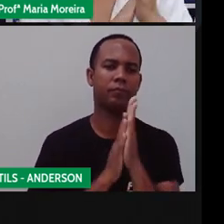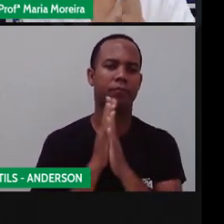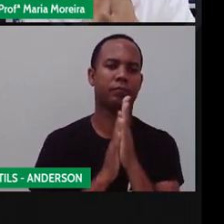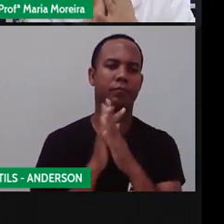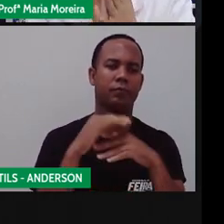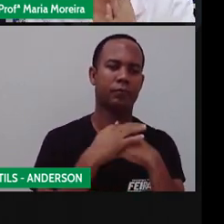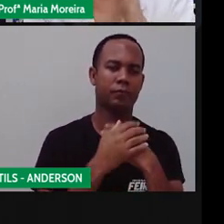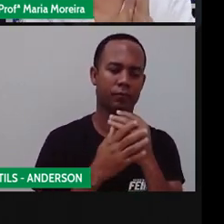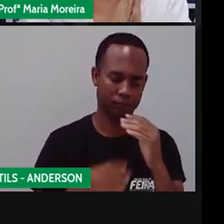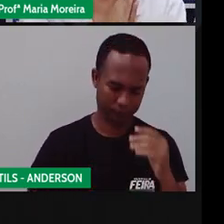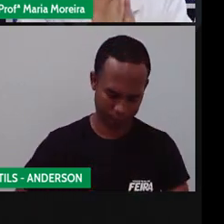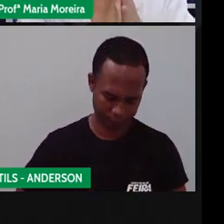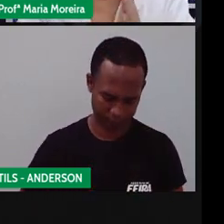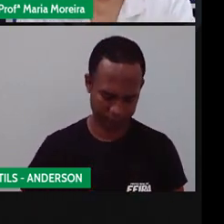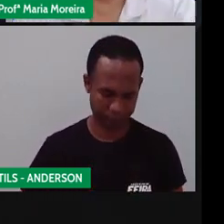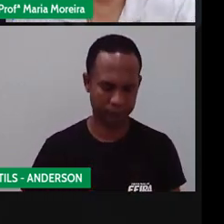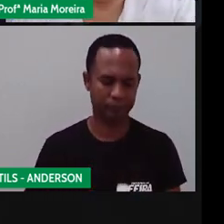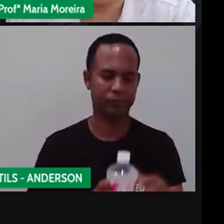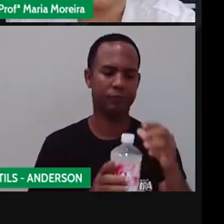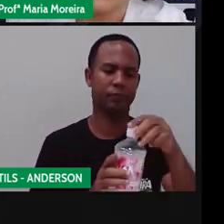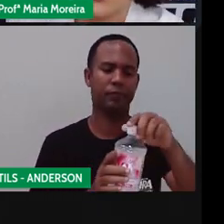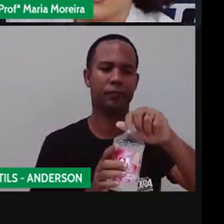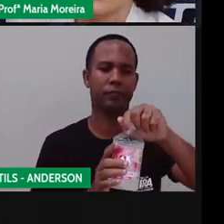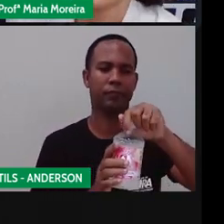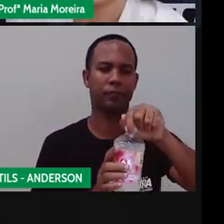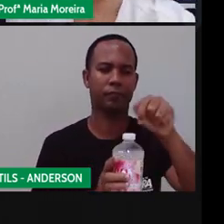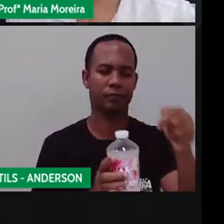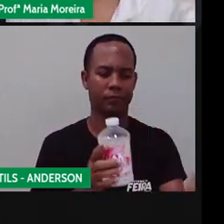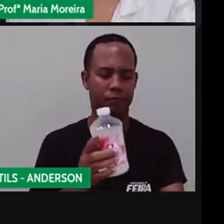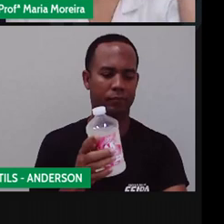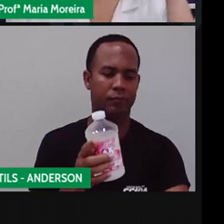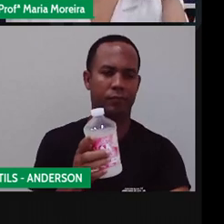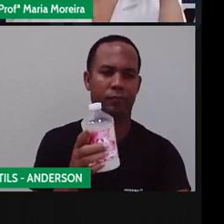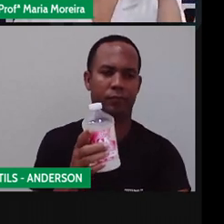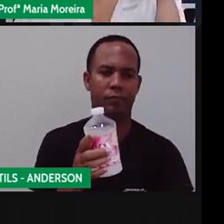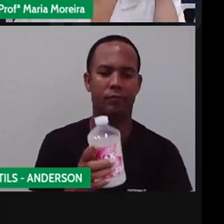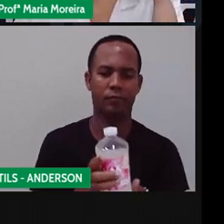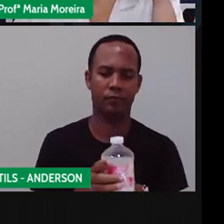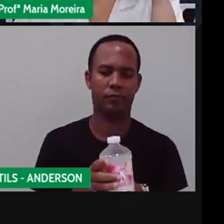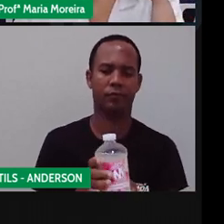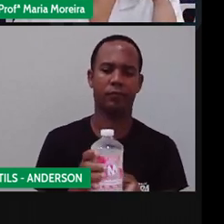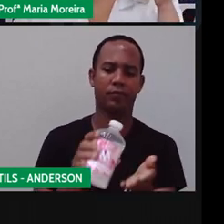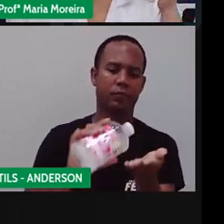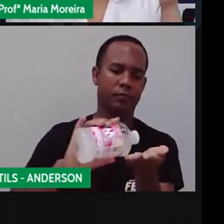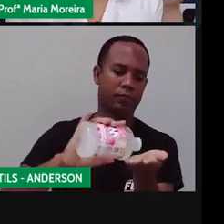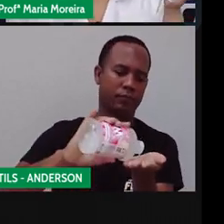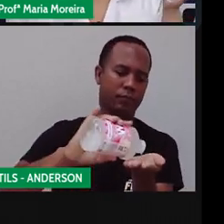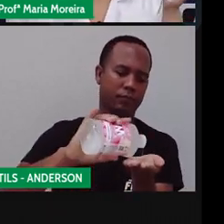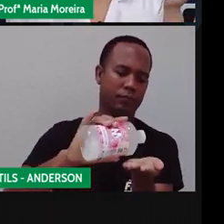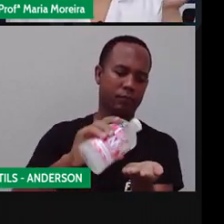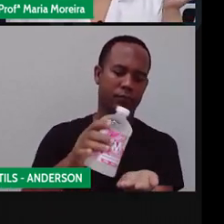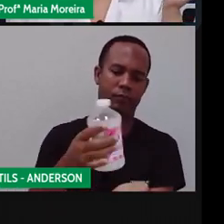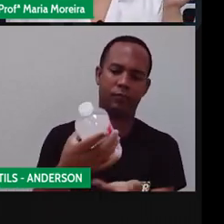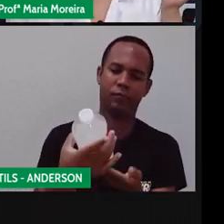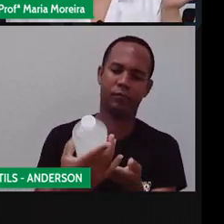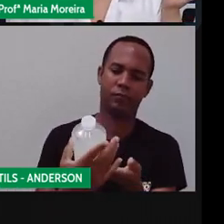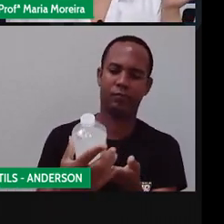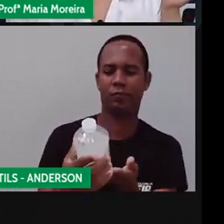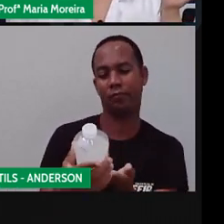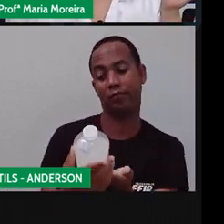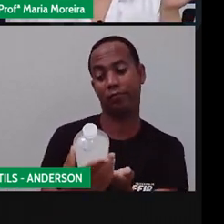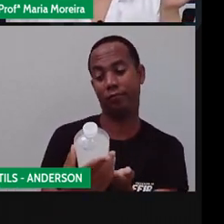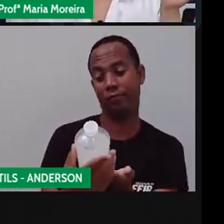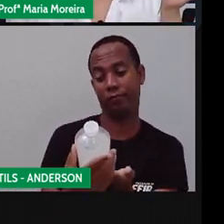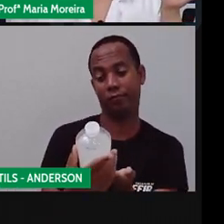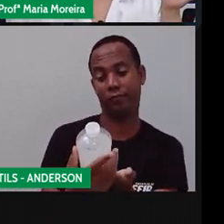lava outra, lava uma mão. Use álcool em gel, Anderson, garota do propaganda. Pega a bundequinha, ela pode ser